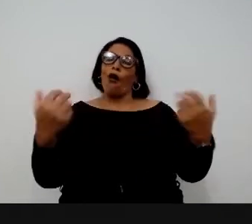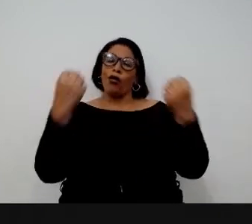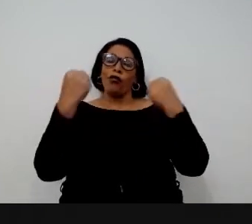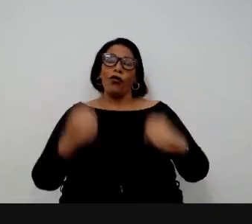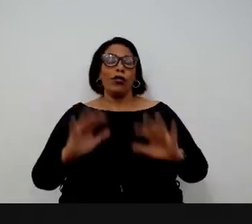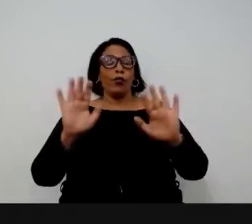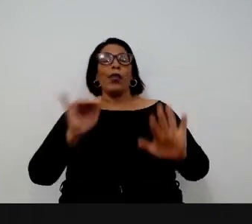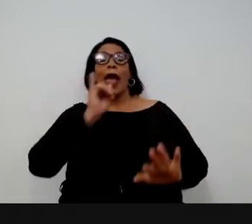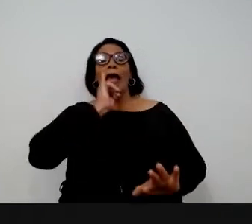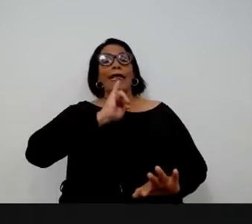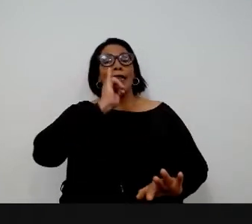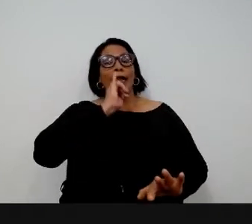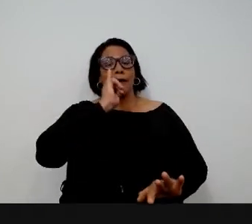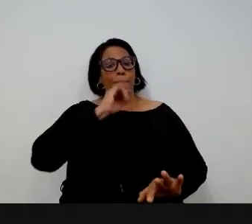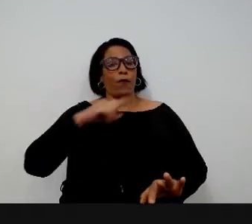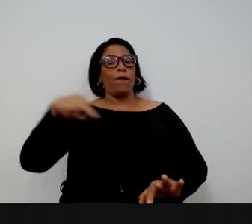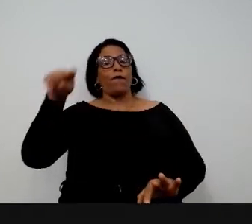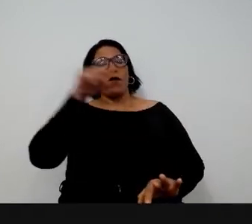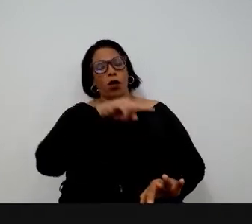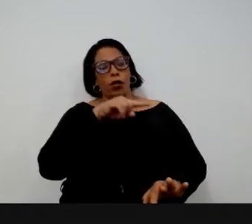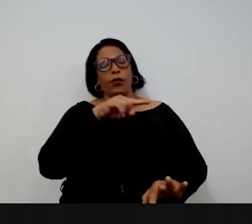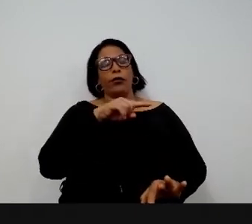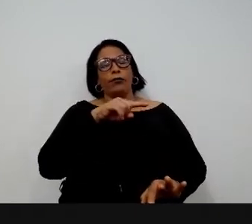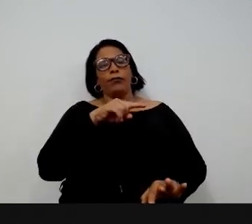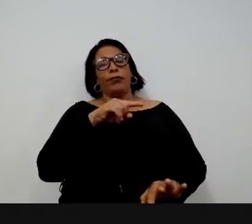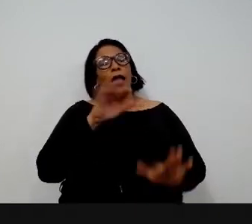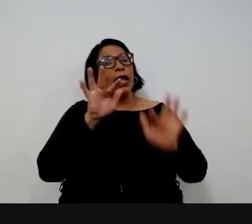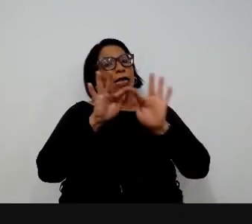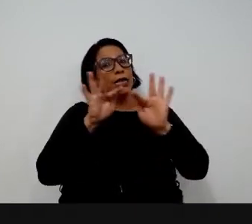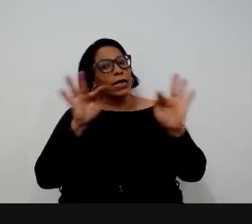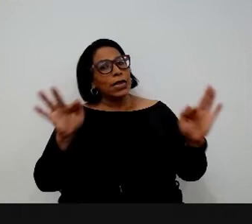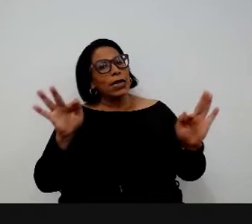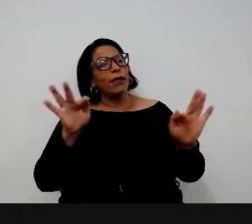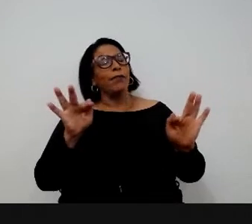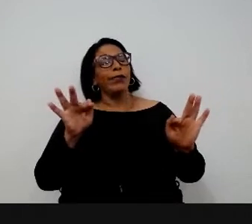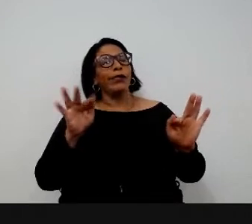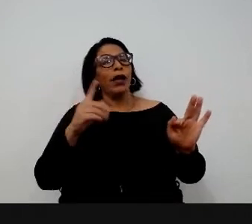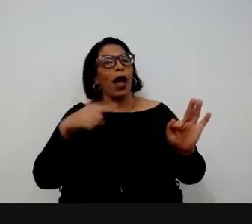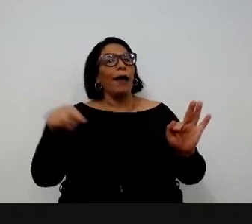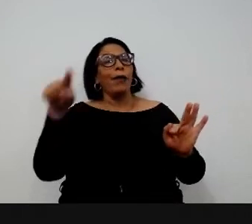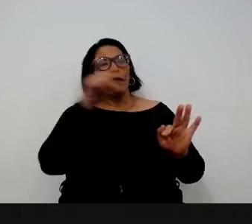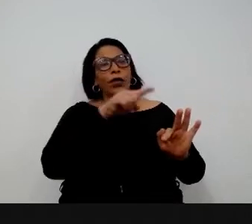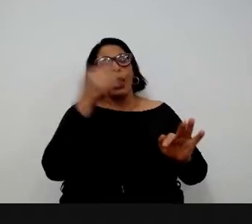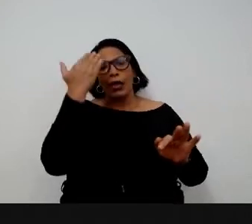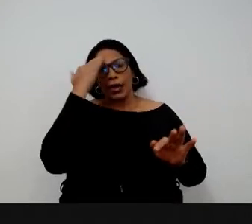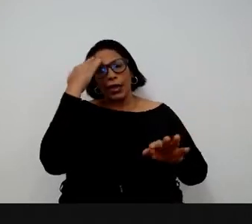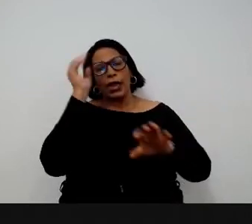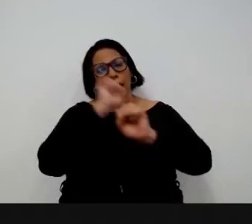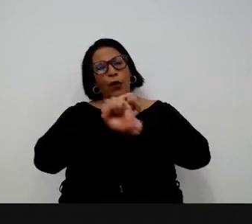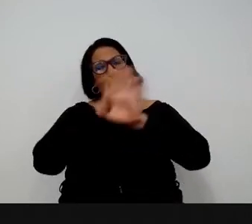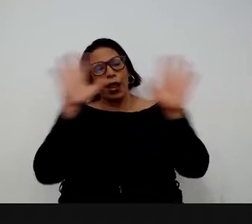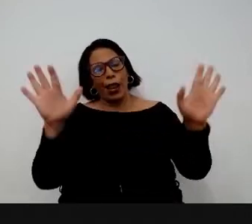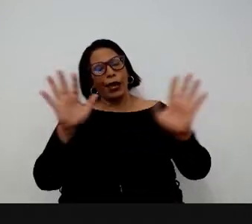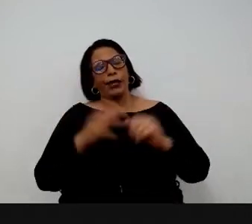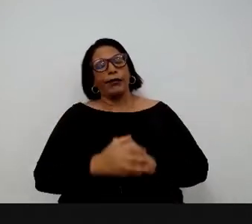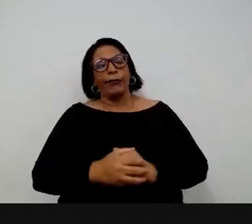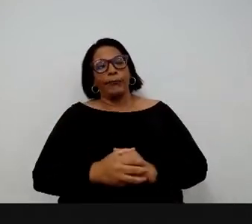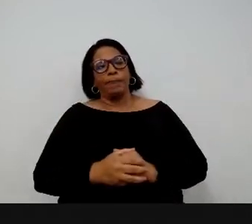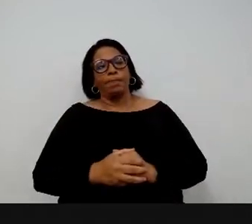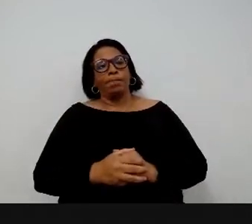que é o exemplo mais... o menor exemplo que eu consigo pensar, mas que exemplifica também como que isso se dá.